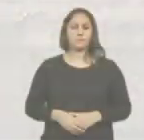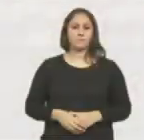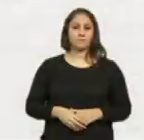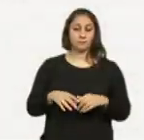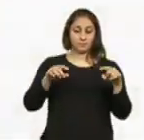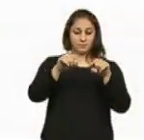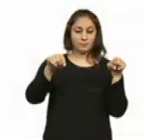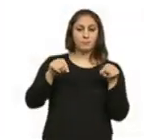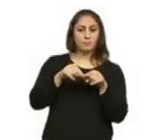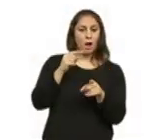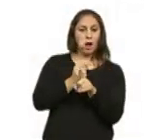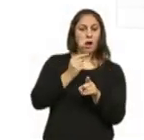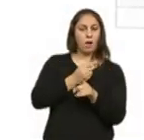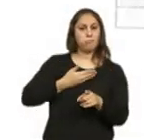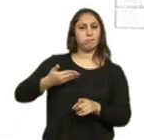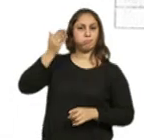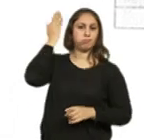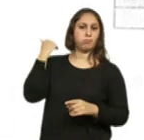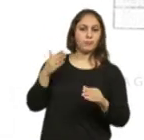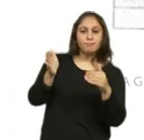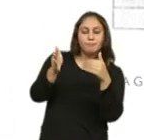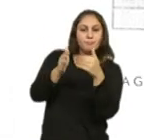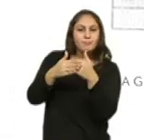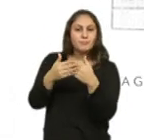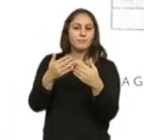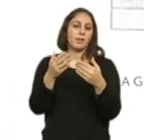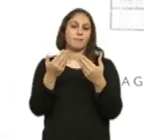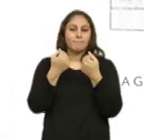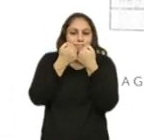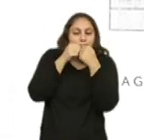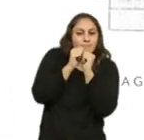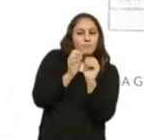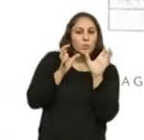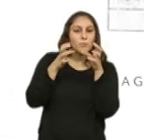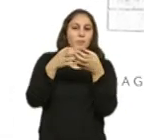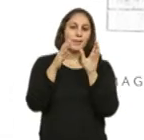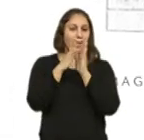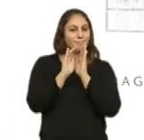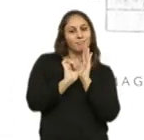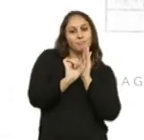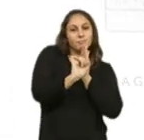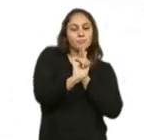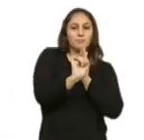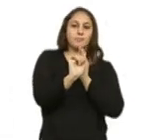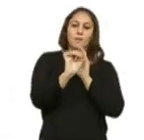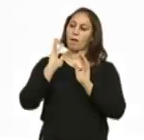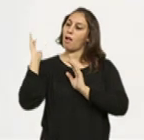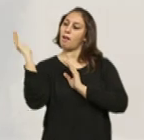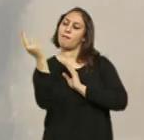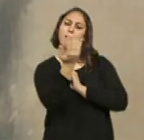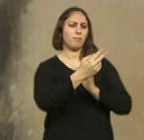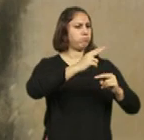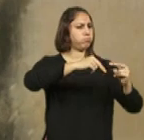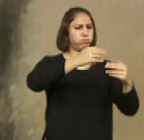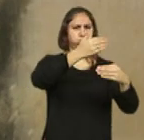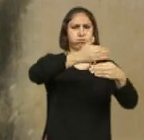Era um espaço fechado, reservado à comunidade religiosa, que tinha construções a toda a volta,